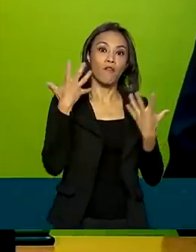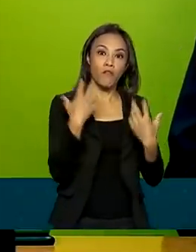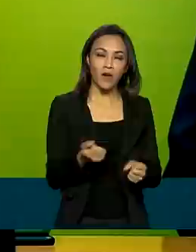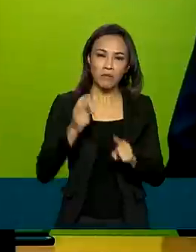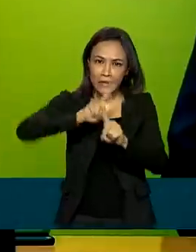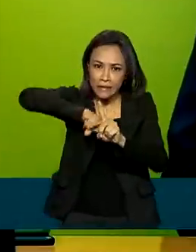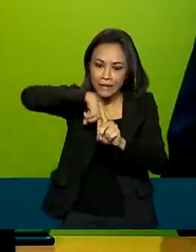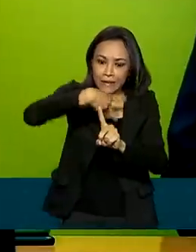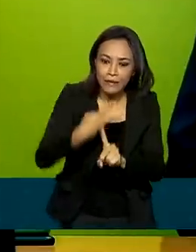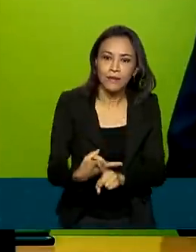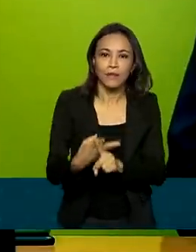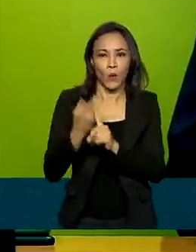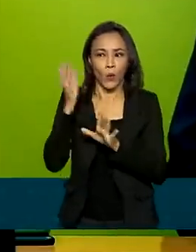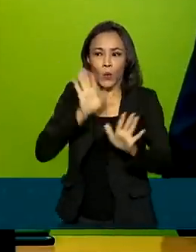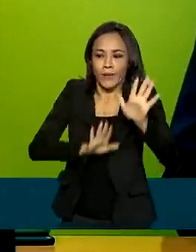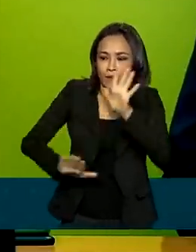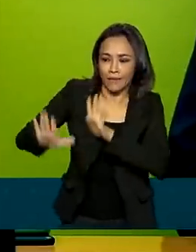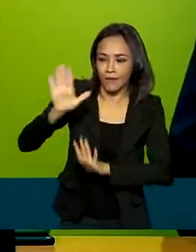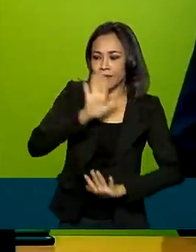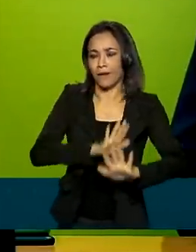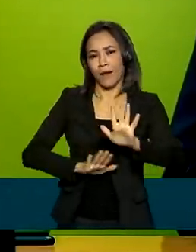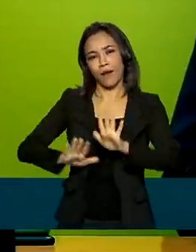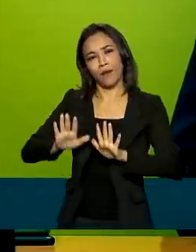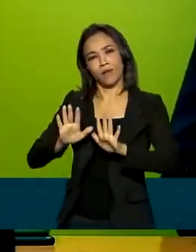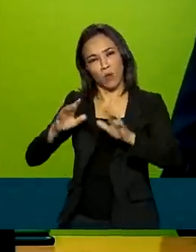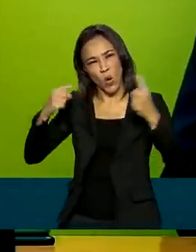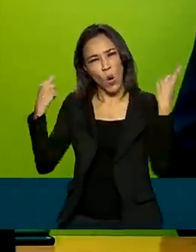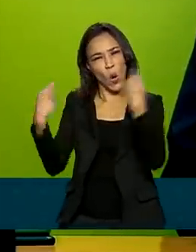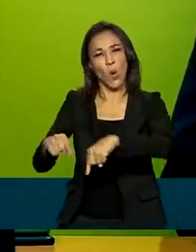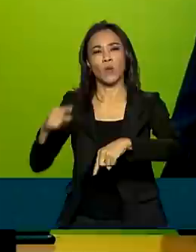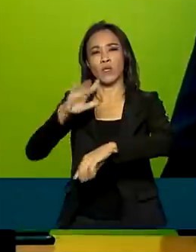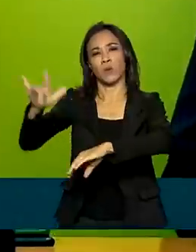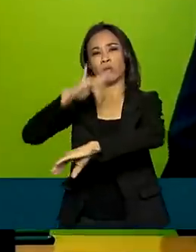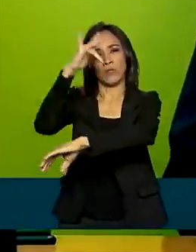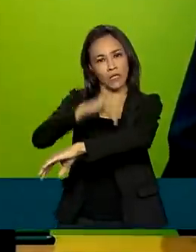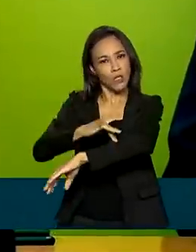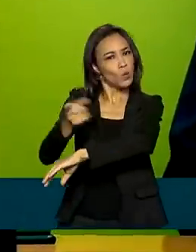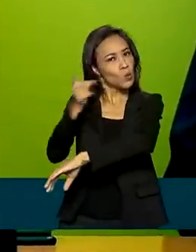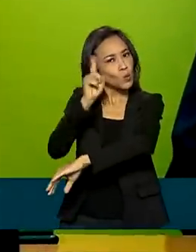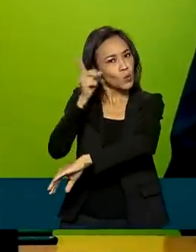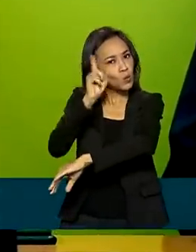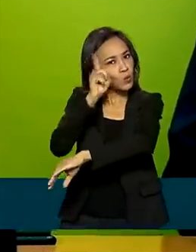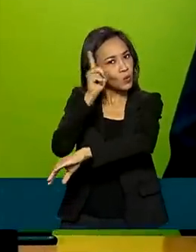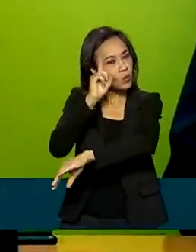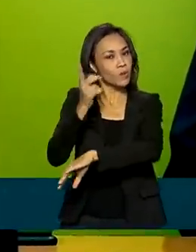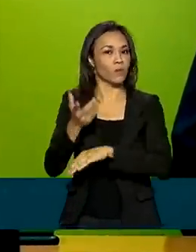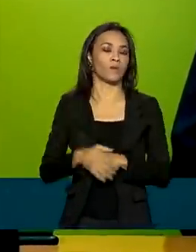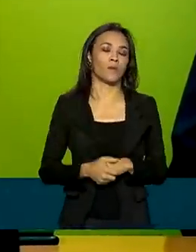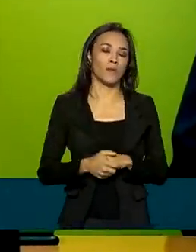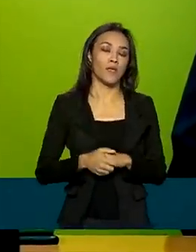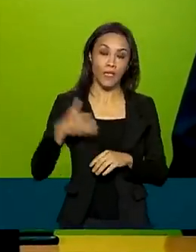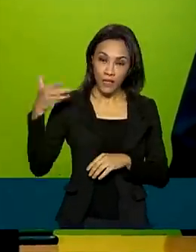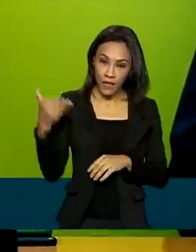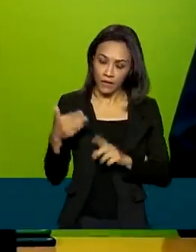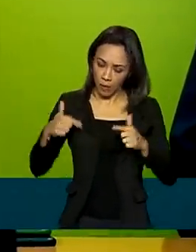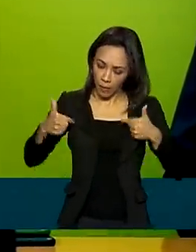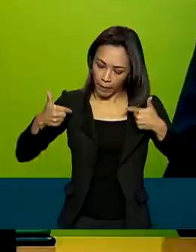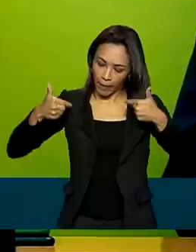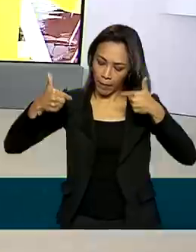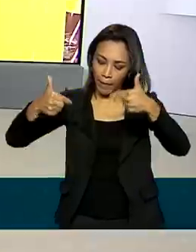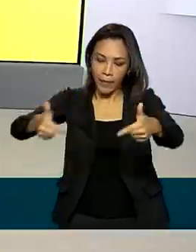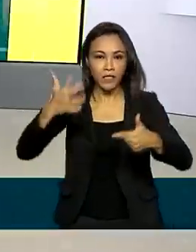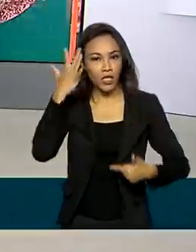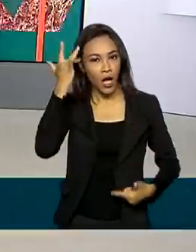cuidados para que possamos combater o mosquito todo dia. E coloquemos este combate na nossa